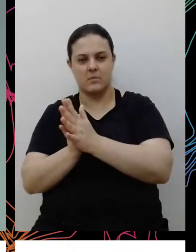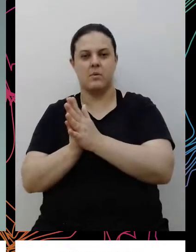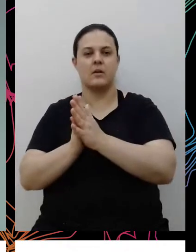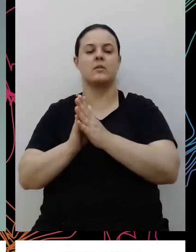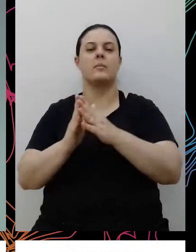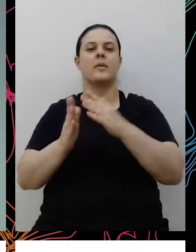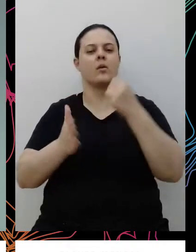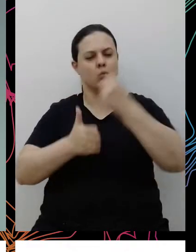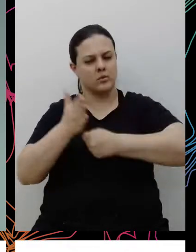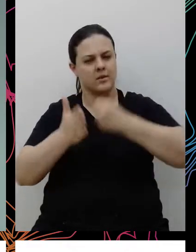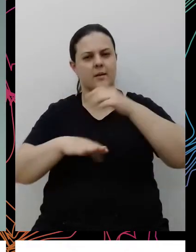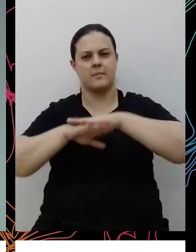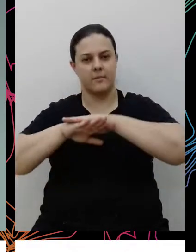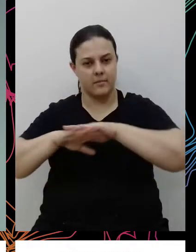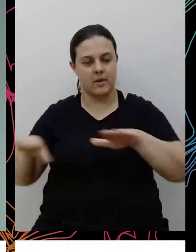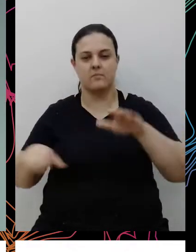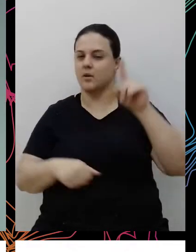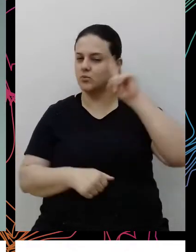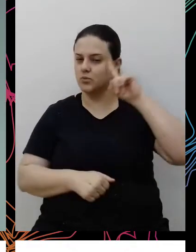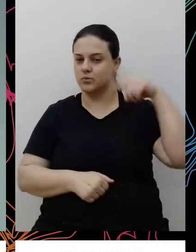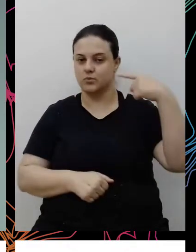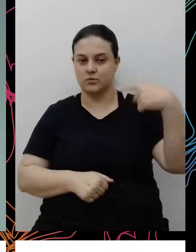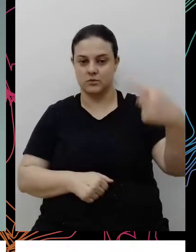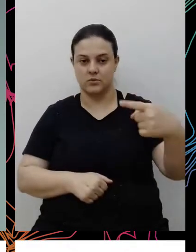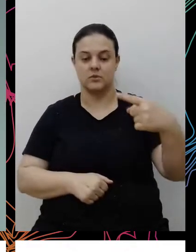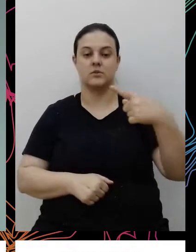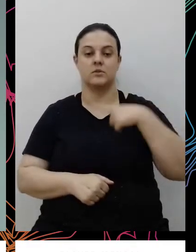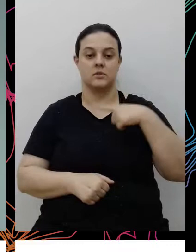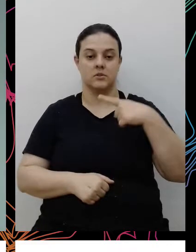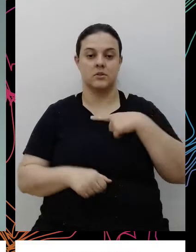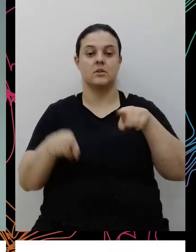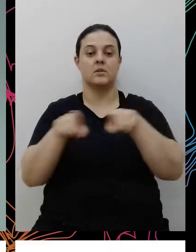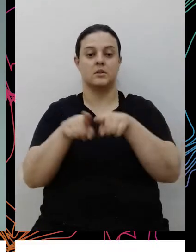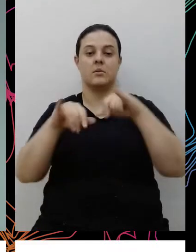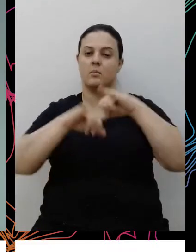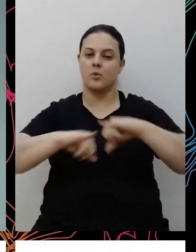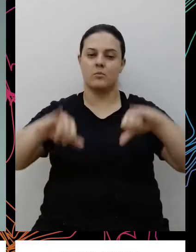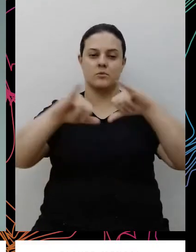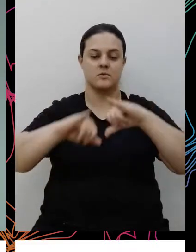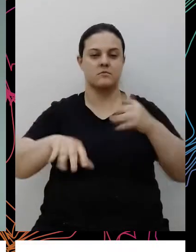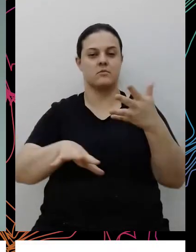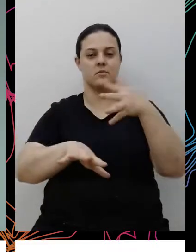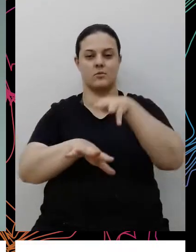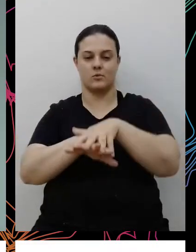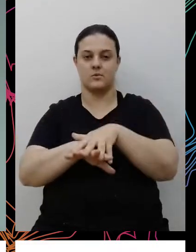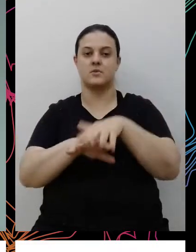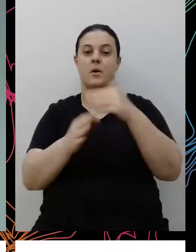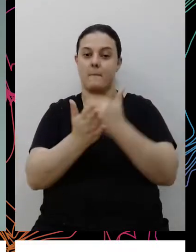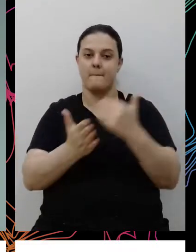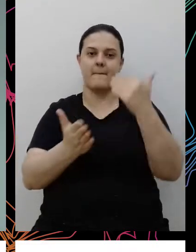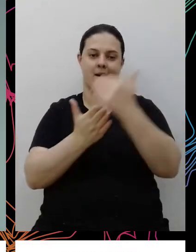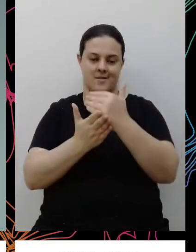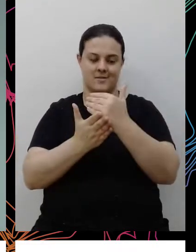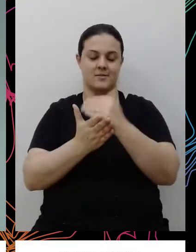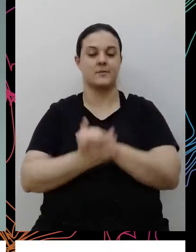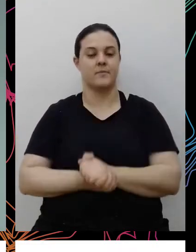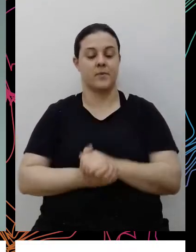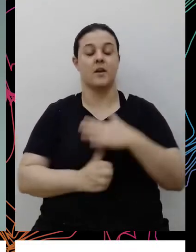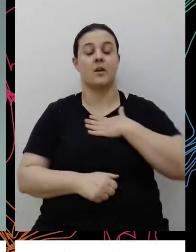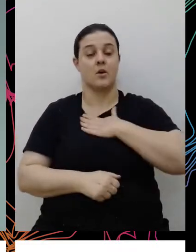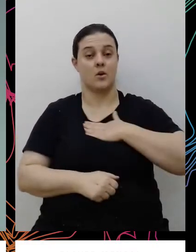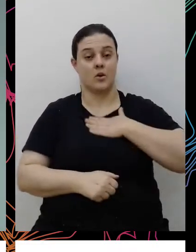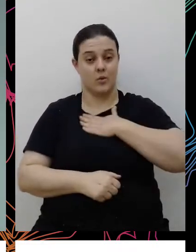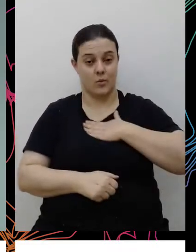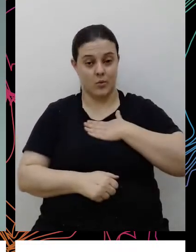diariamente para combater o racismo e para promover mais inclusão no Carrefour. Eu gosto bastante,